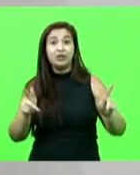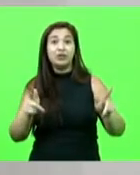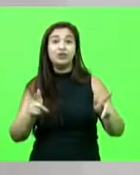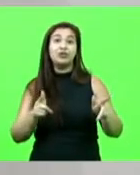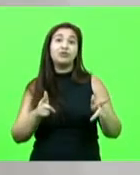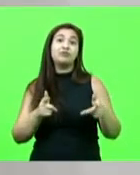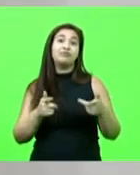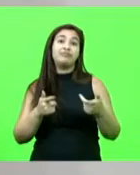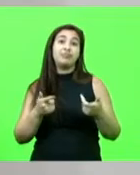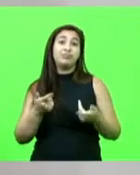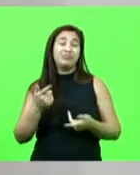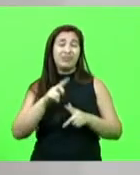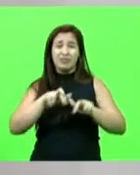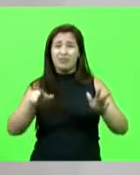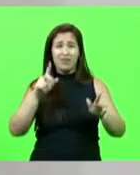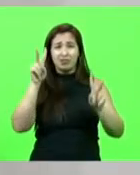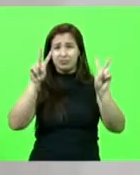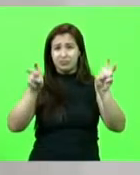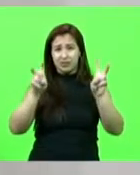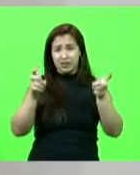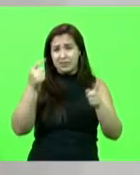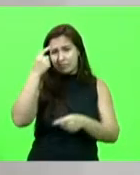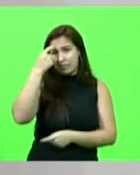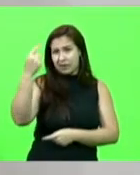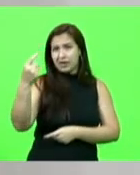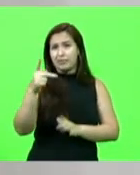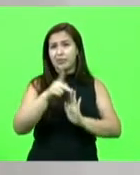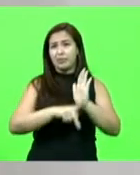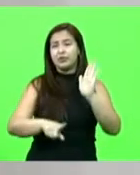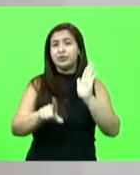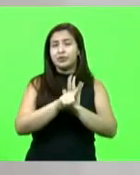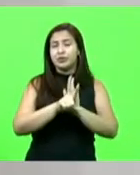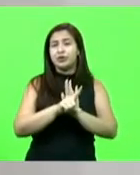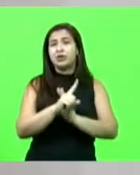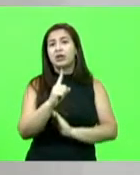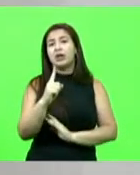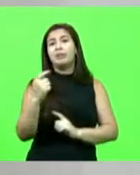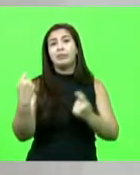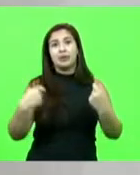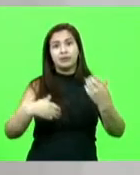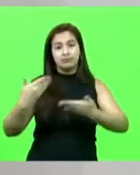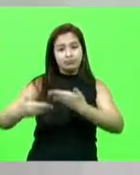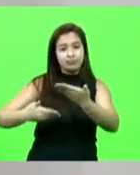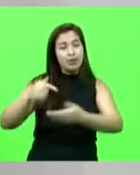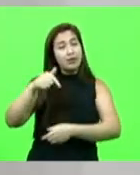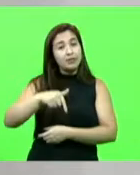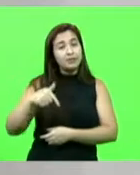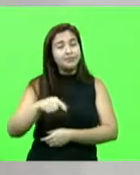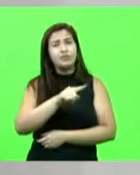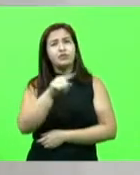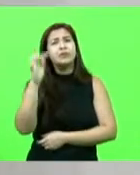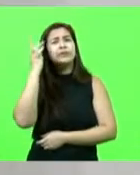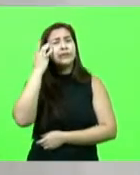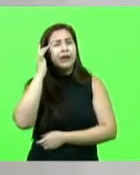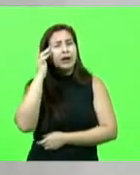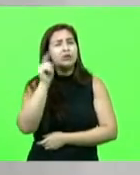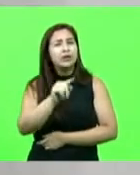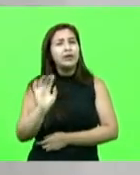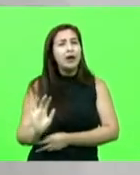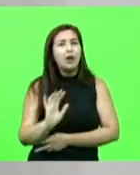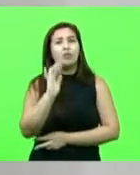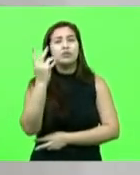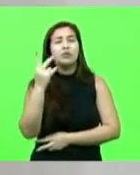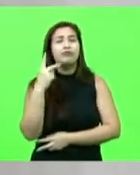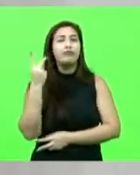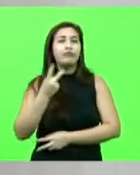eu estou trazendo à tona, senhores, para lembrar de um projeto de lei que nós temos que estar tramitando aqui. E para quem acha que esse episódio do vereador